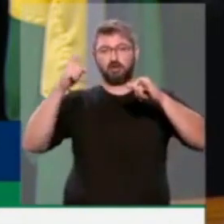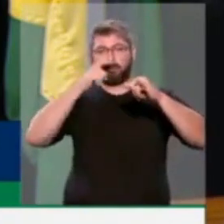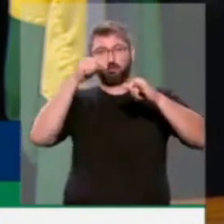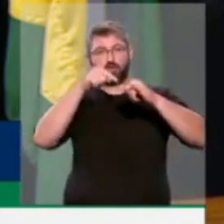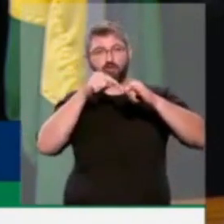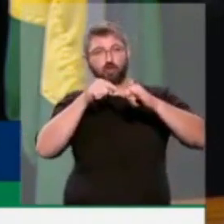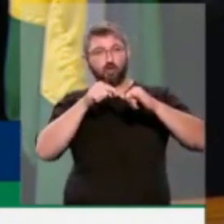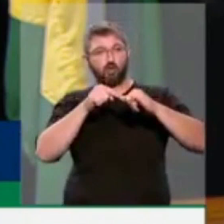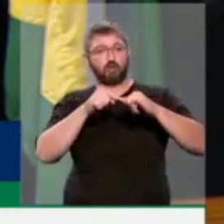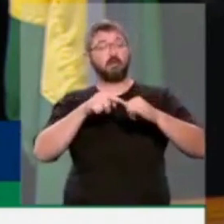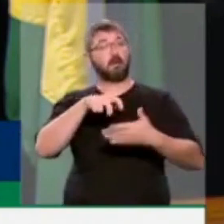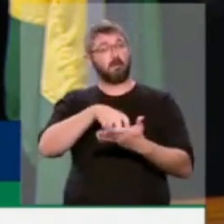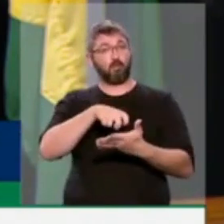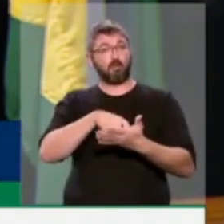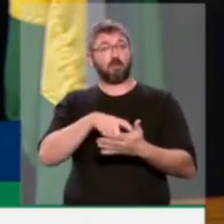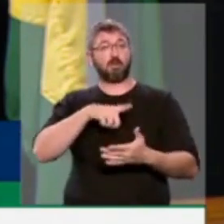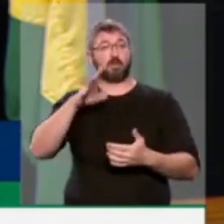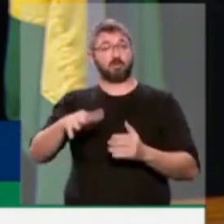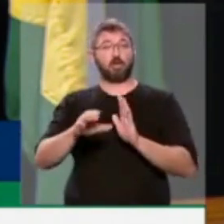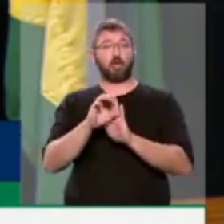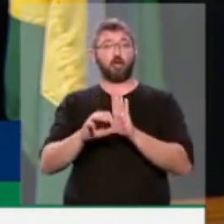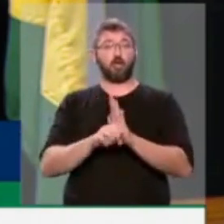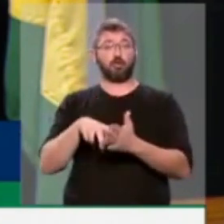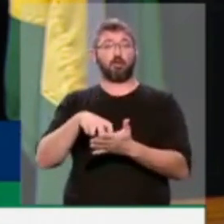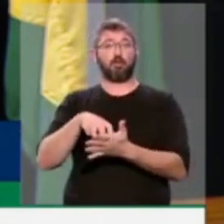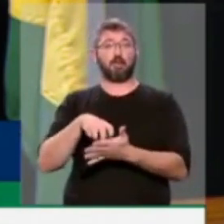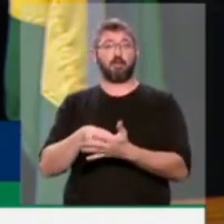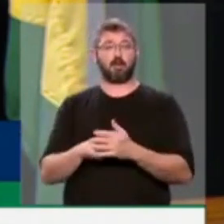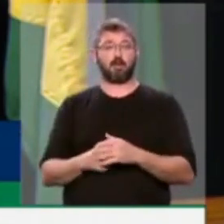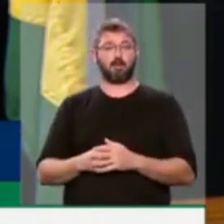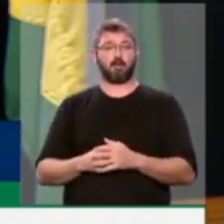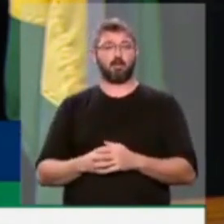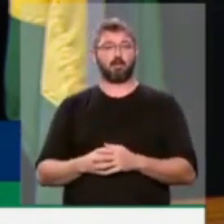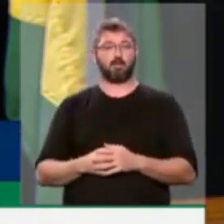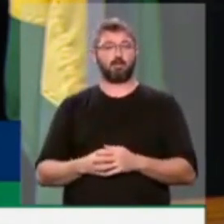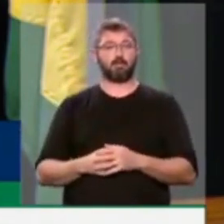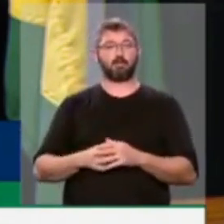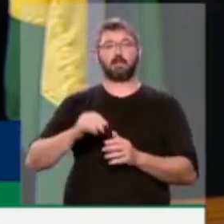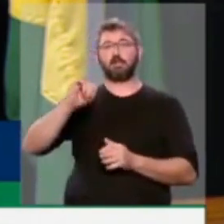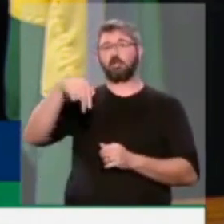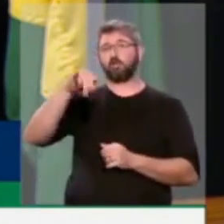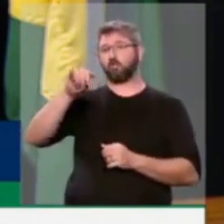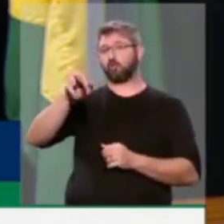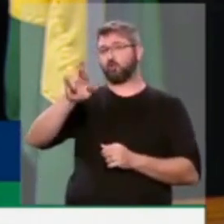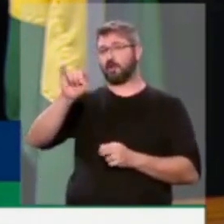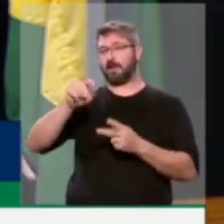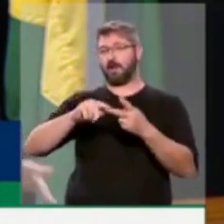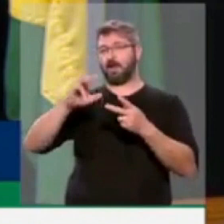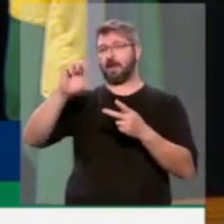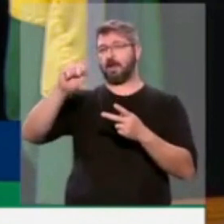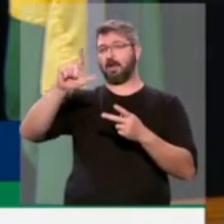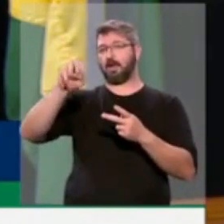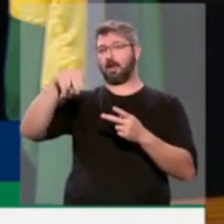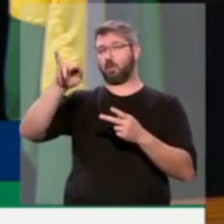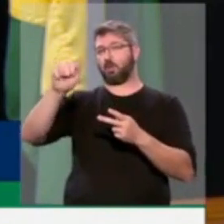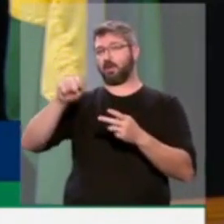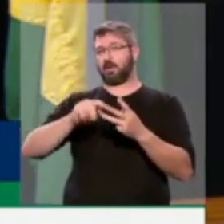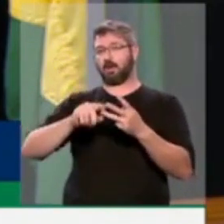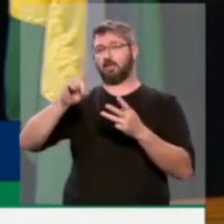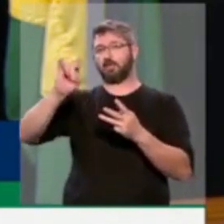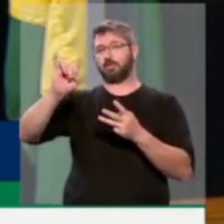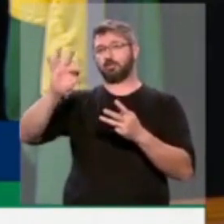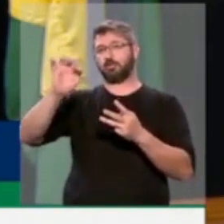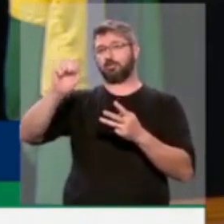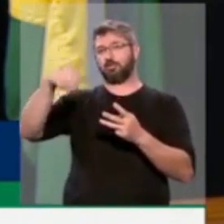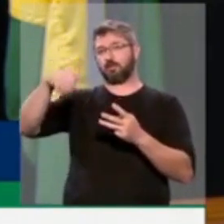são punidas pelo nosso Código Penal pelos dispositivos da injúria, da calúnia, da difamação. O que